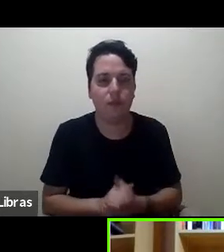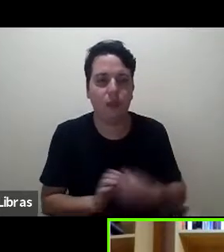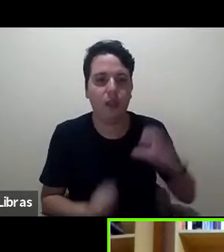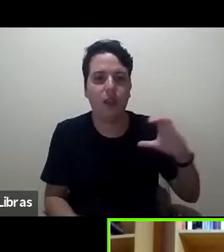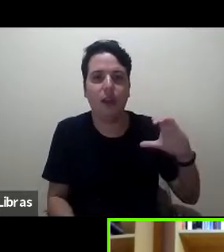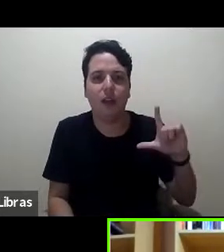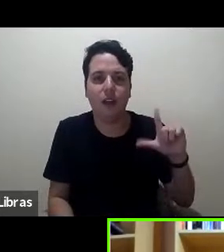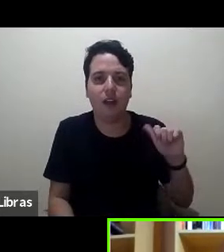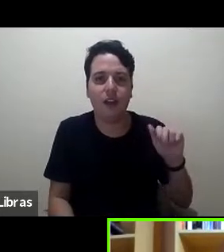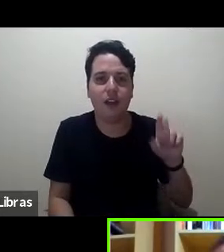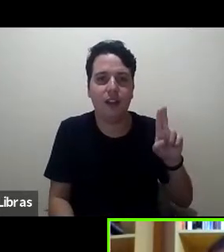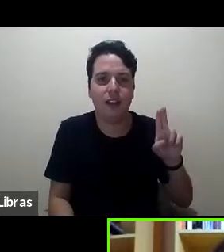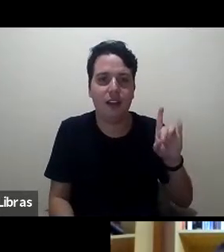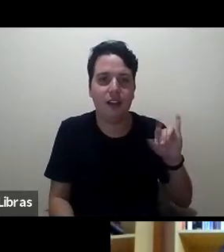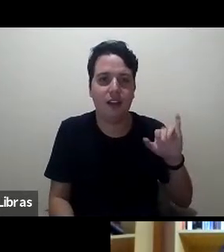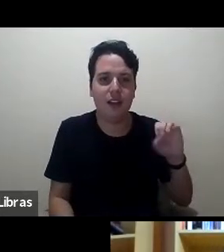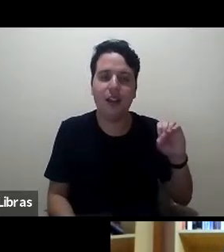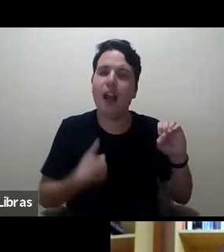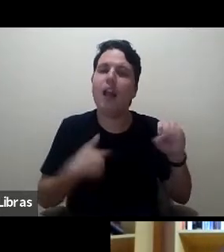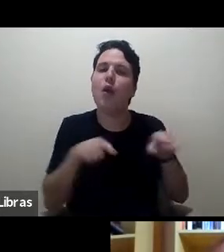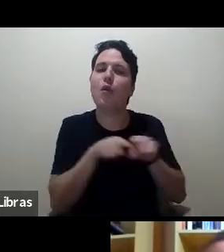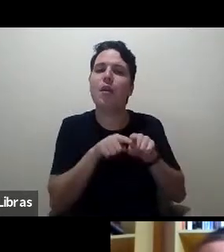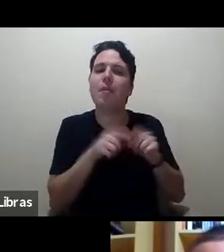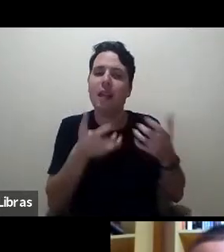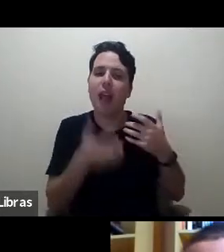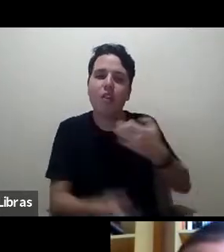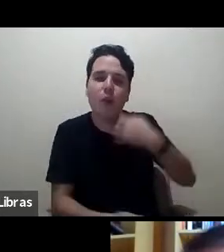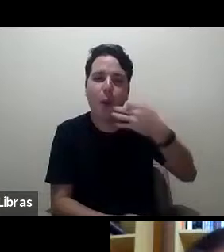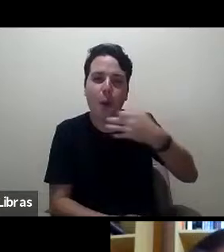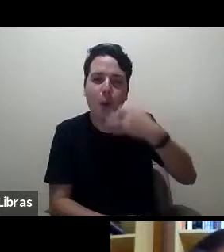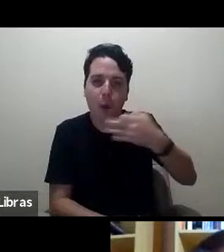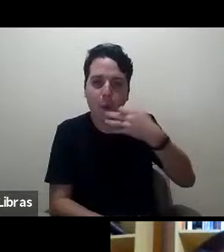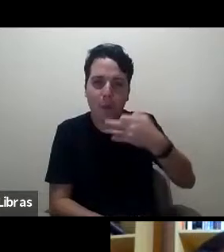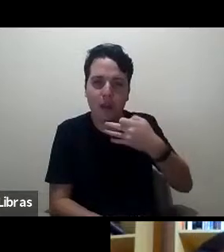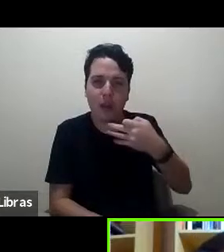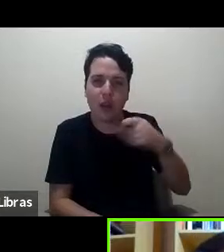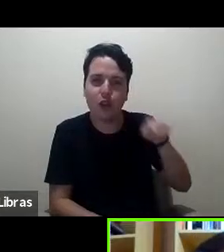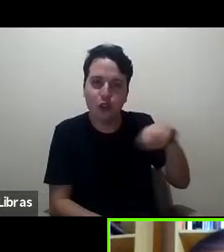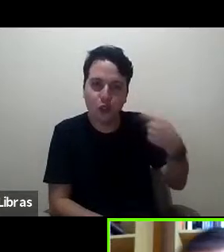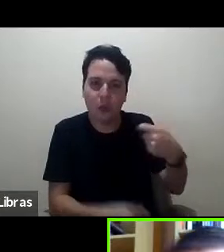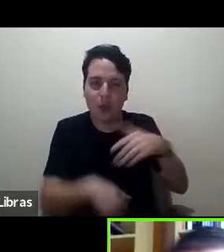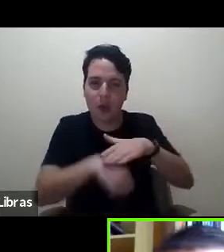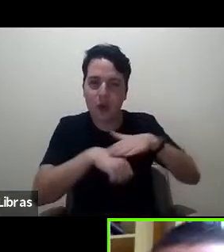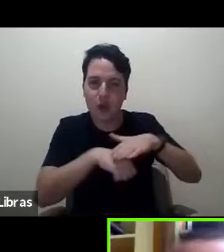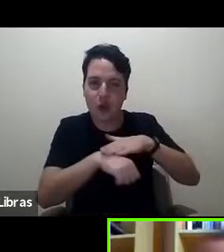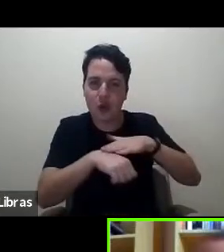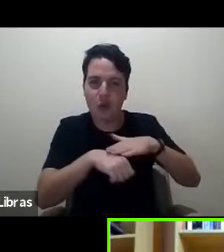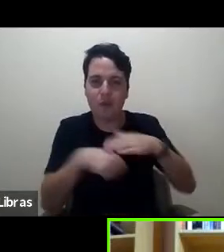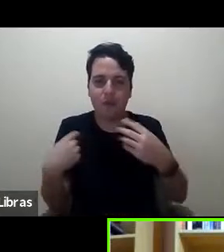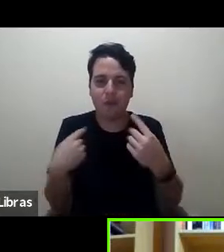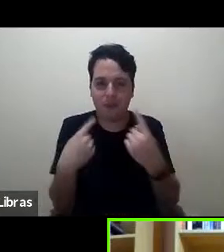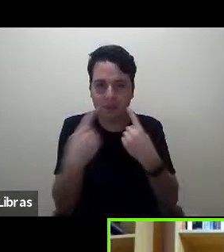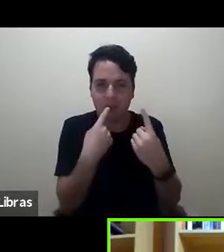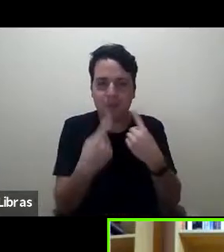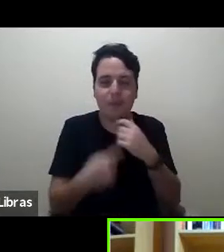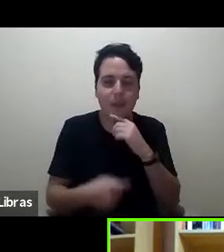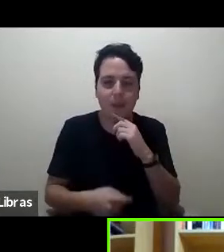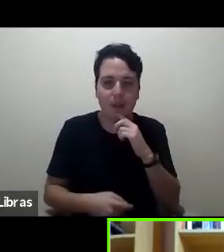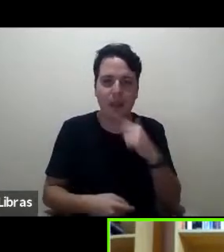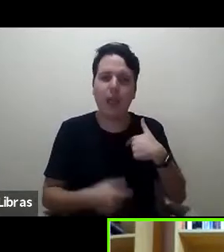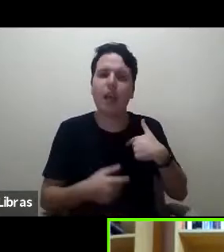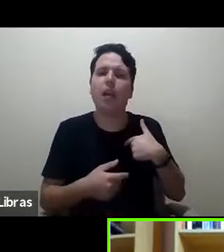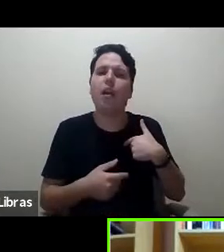participar, Beatriz, dessa conversa bem estigante e tentar responder um pouco de que livro